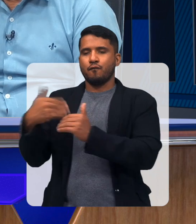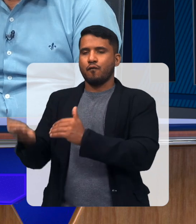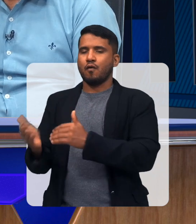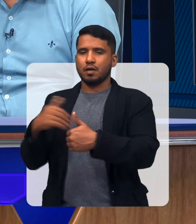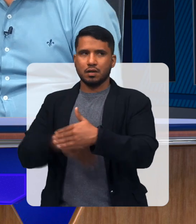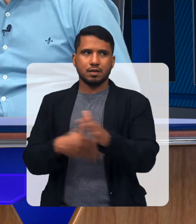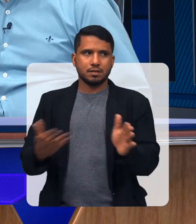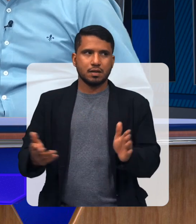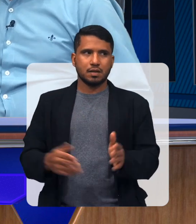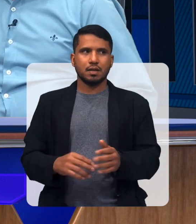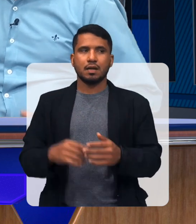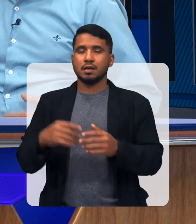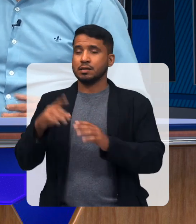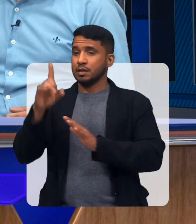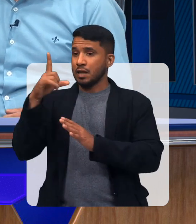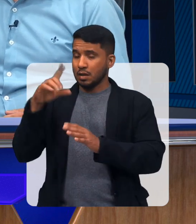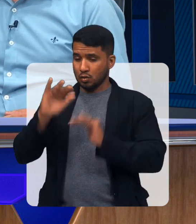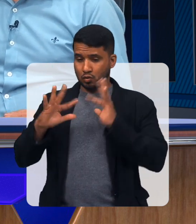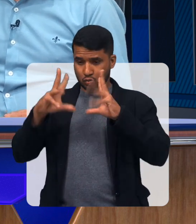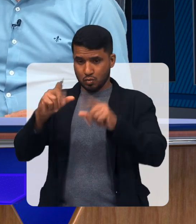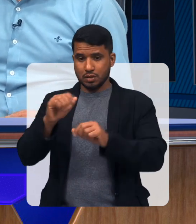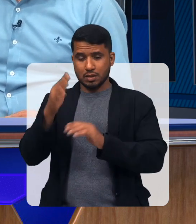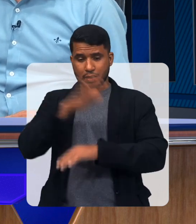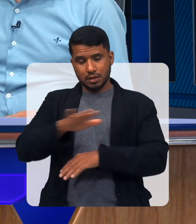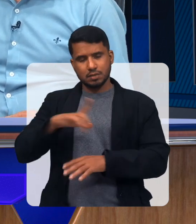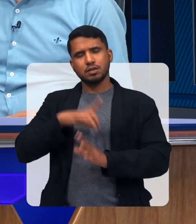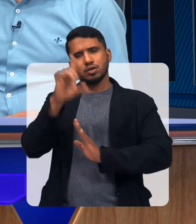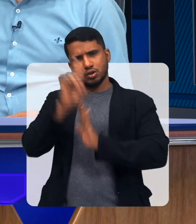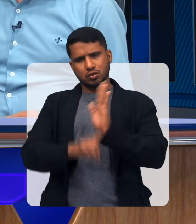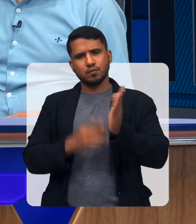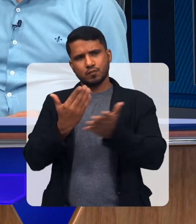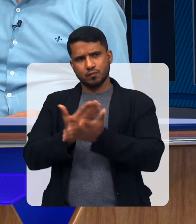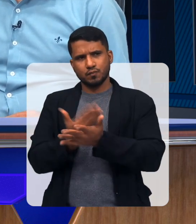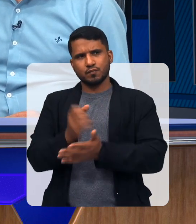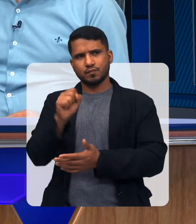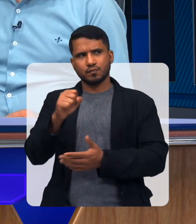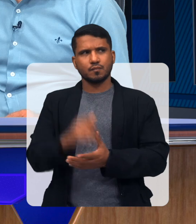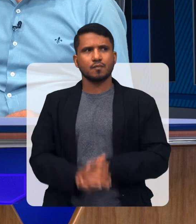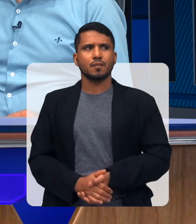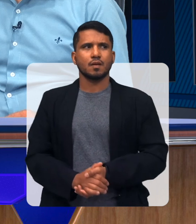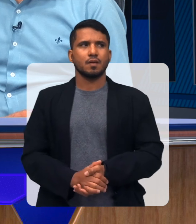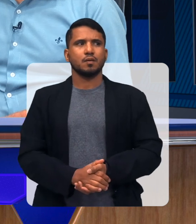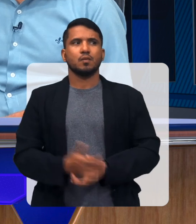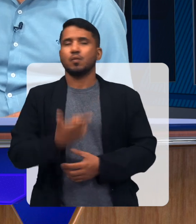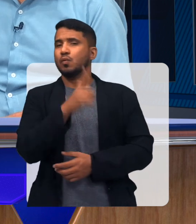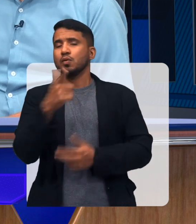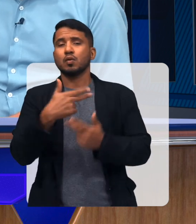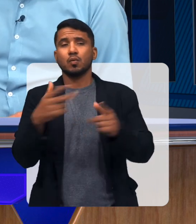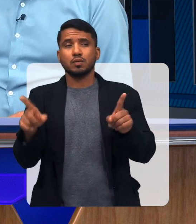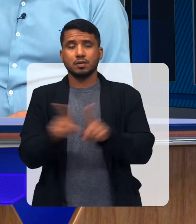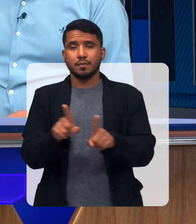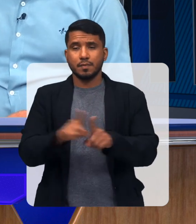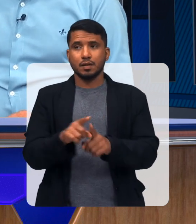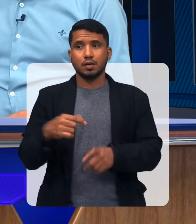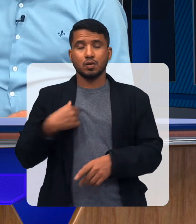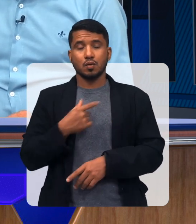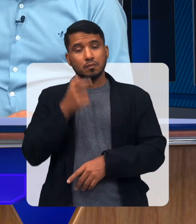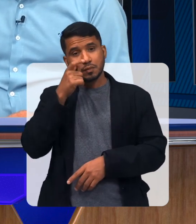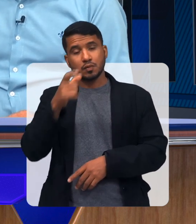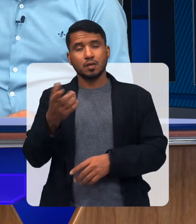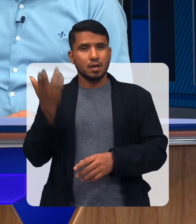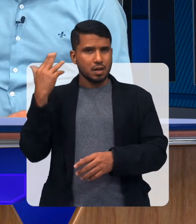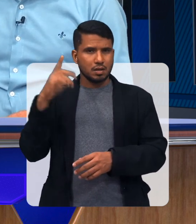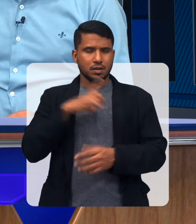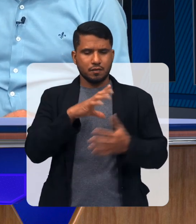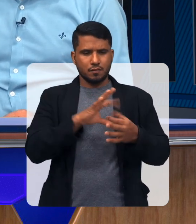Verdade Por favor Então, agora uma coisa que chama bastante atenção, Paro Por exemplo, agora há pouco